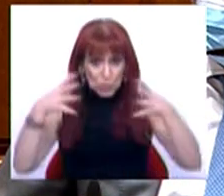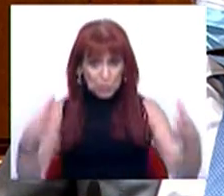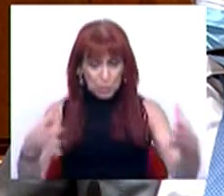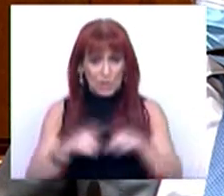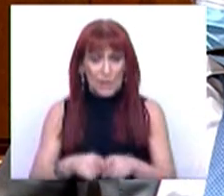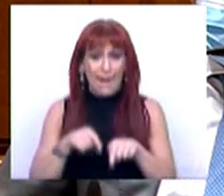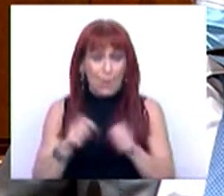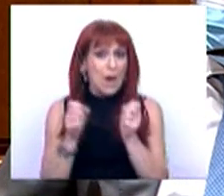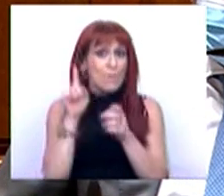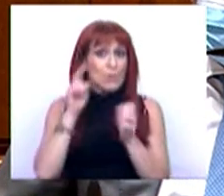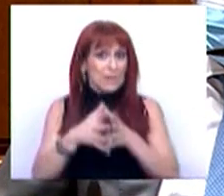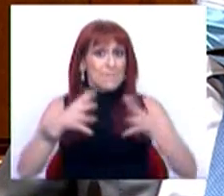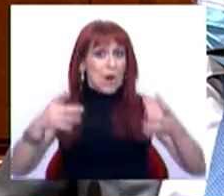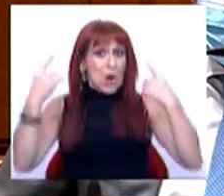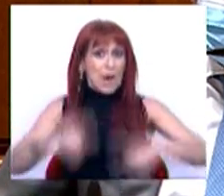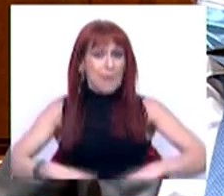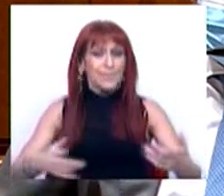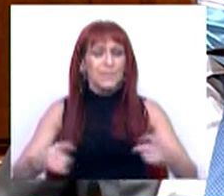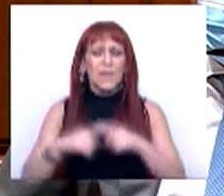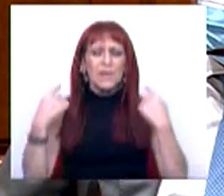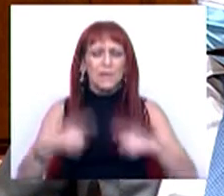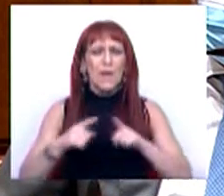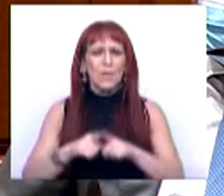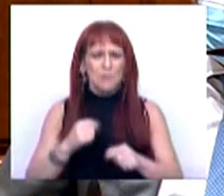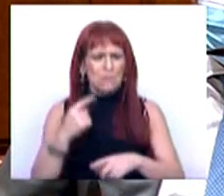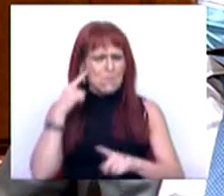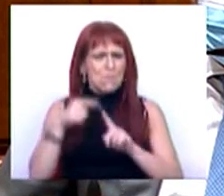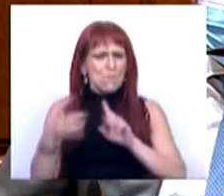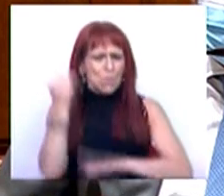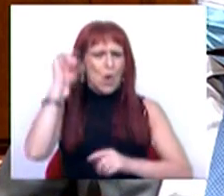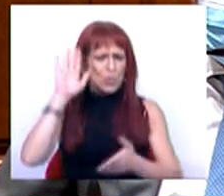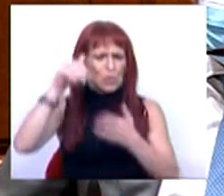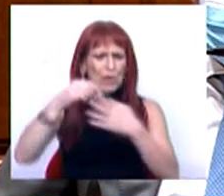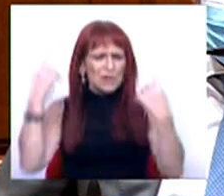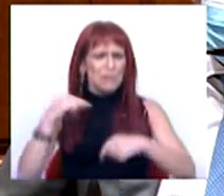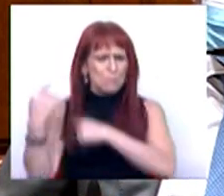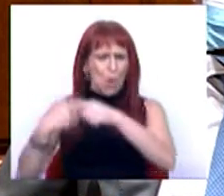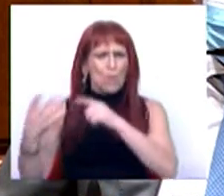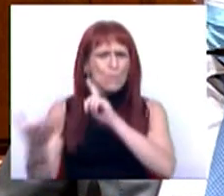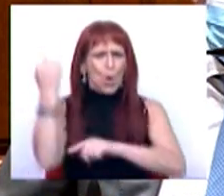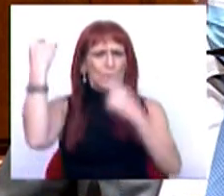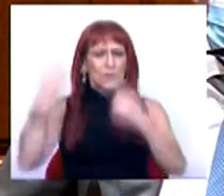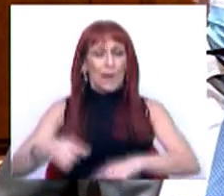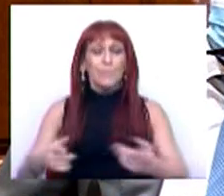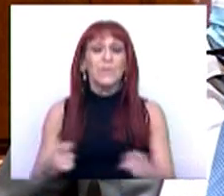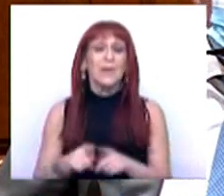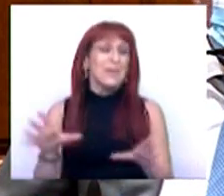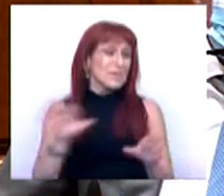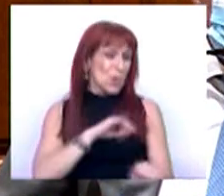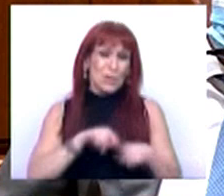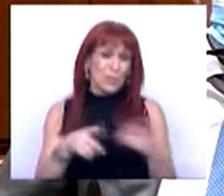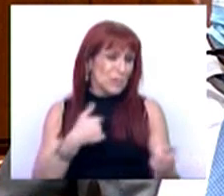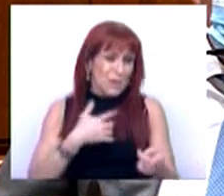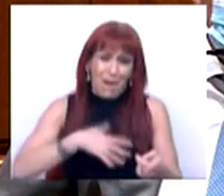é, pois, da maior importância e tem tido uma eficácia e resultado nos últimos anos. Por mais que os seus